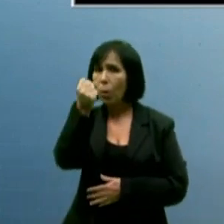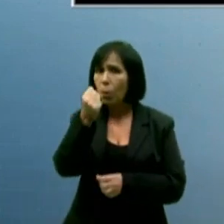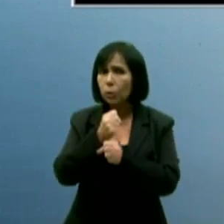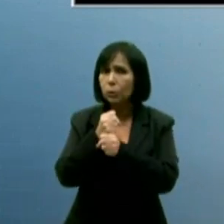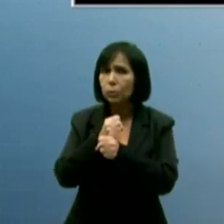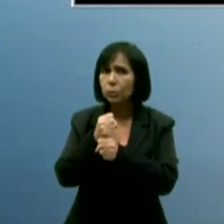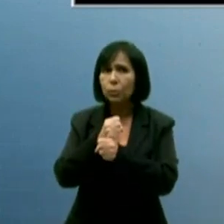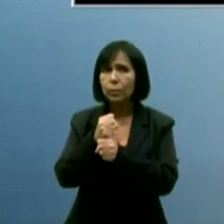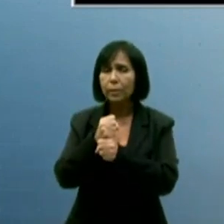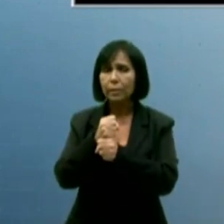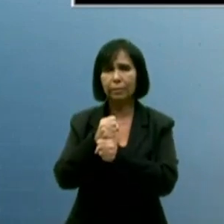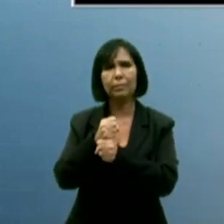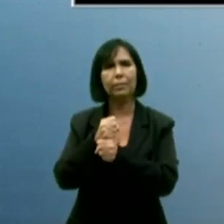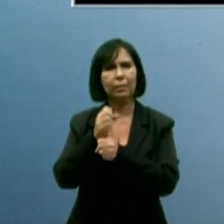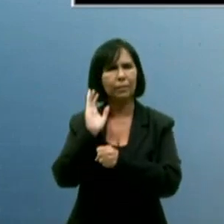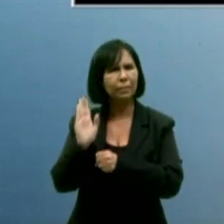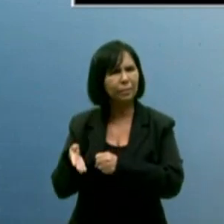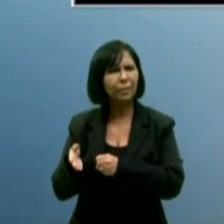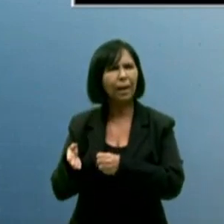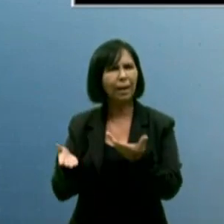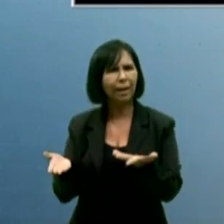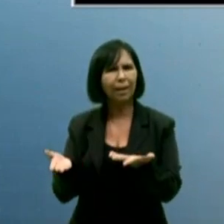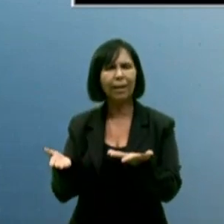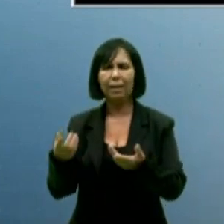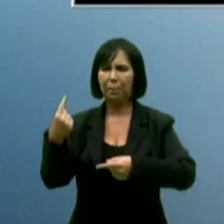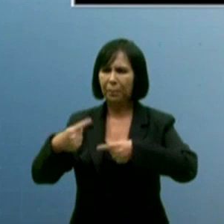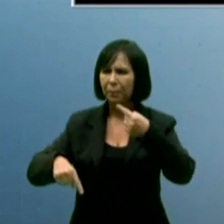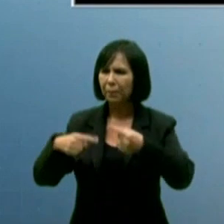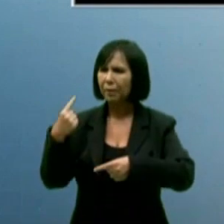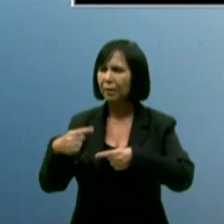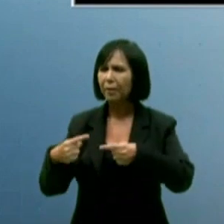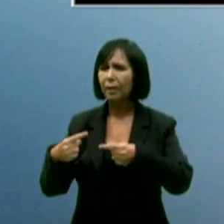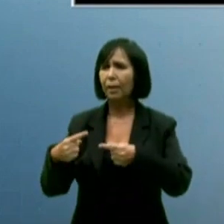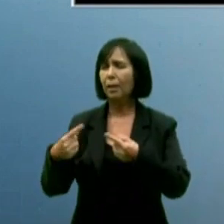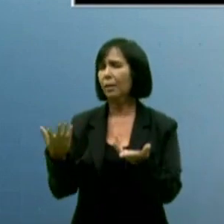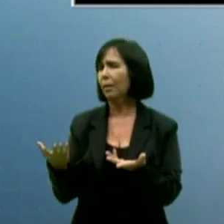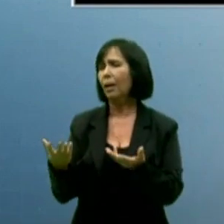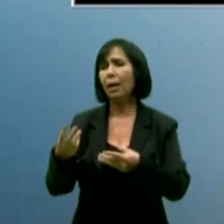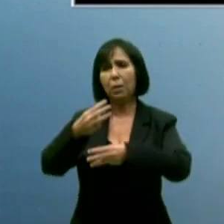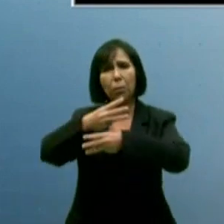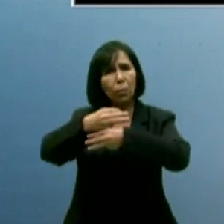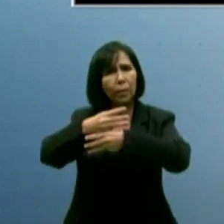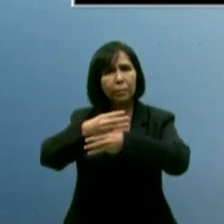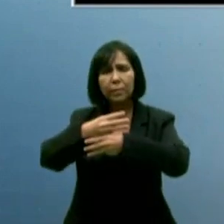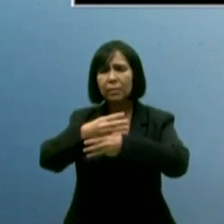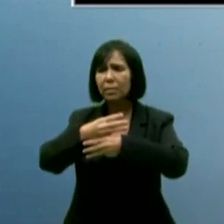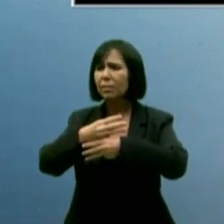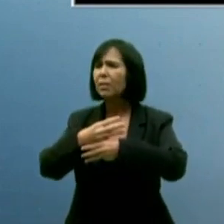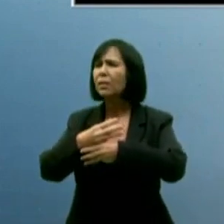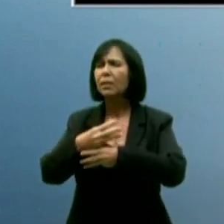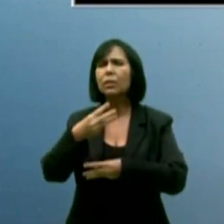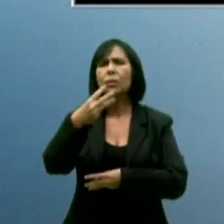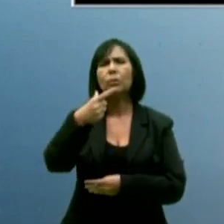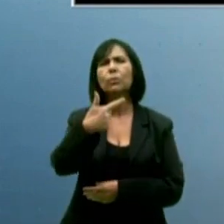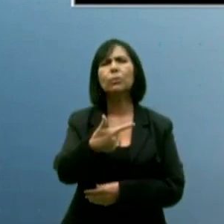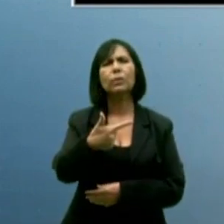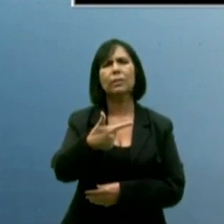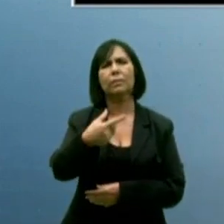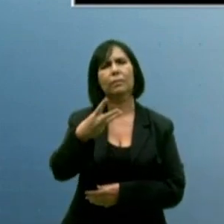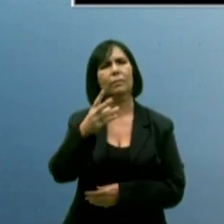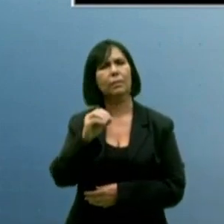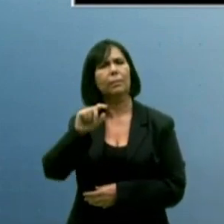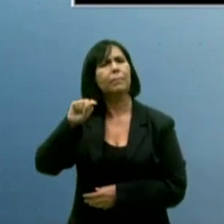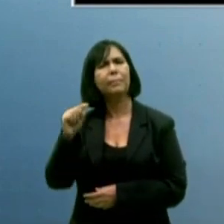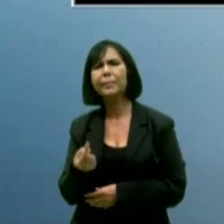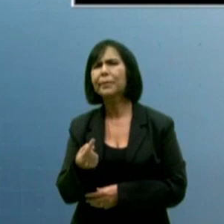mandato, só encaminhou para a universidade nossa, o EPB, 230 mil reais.